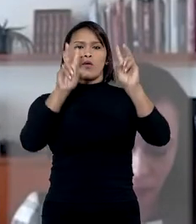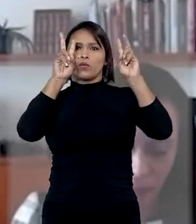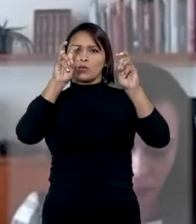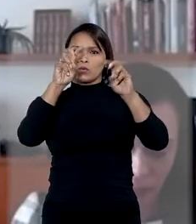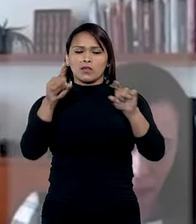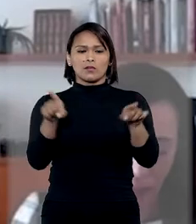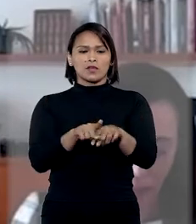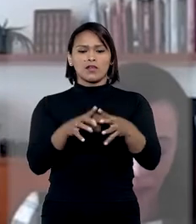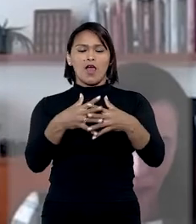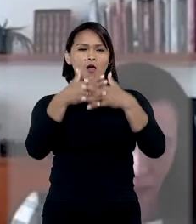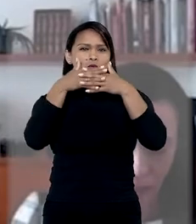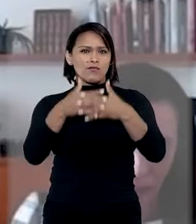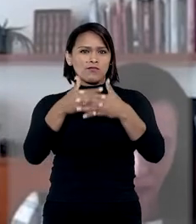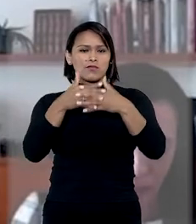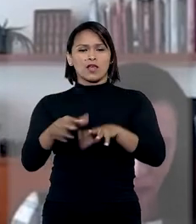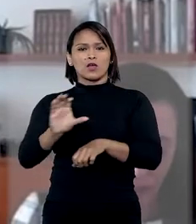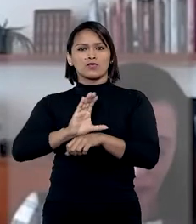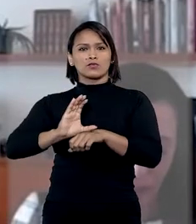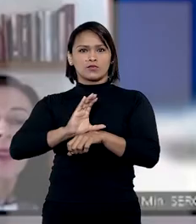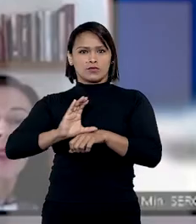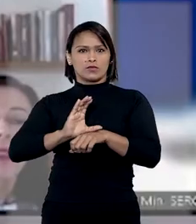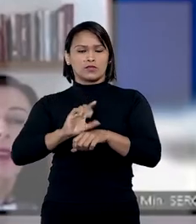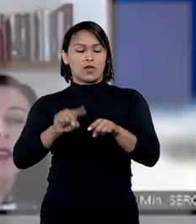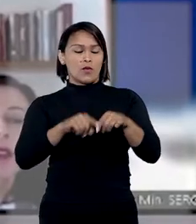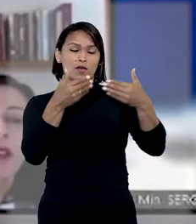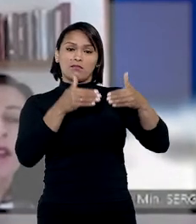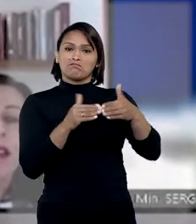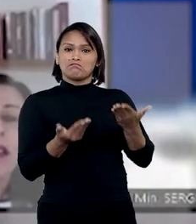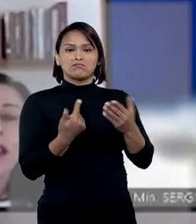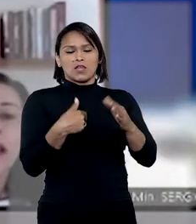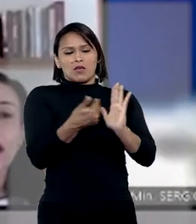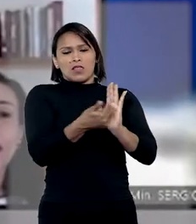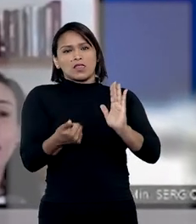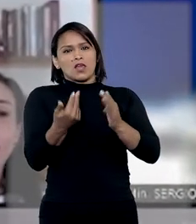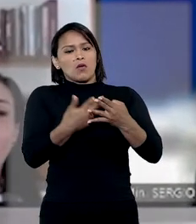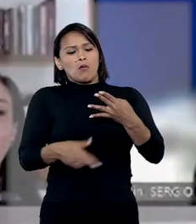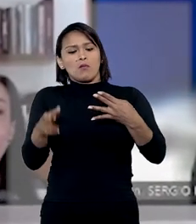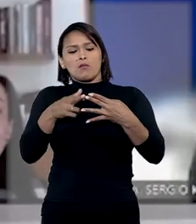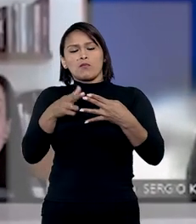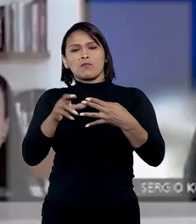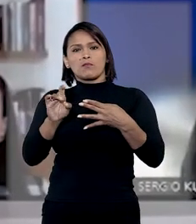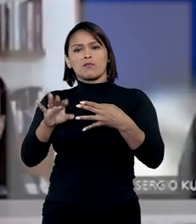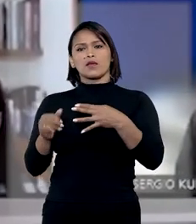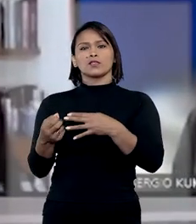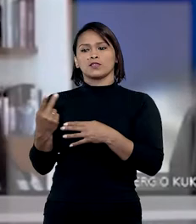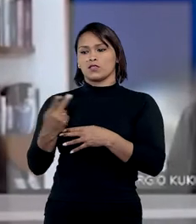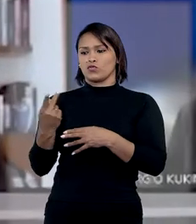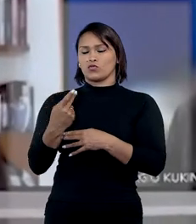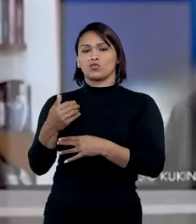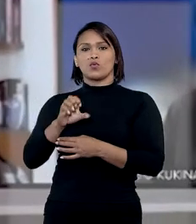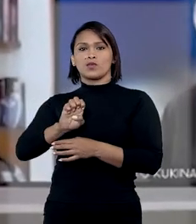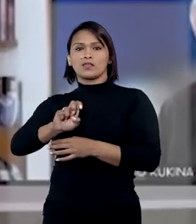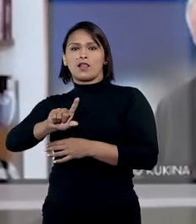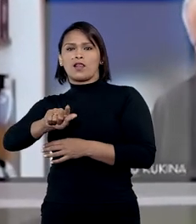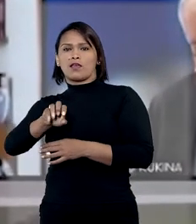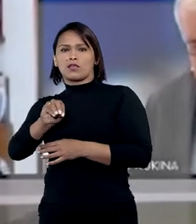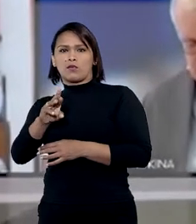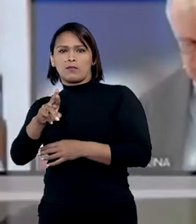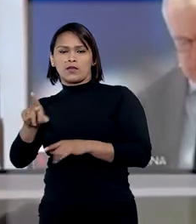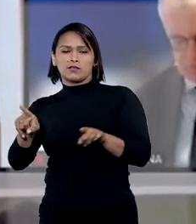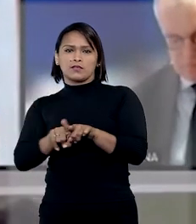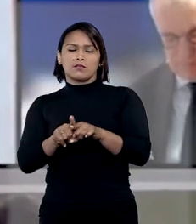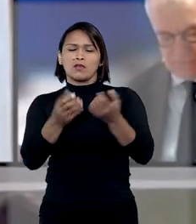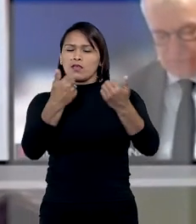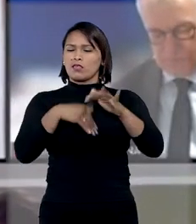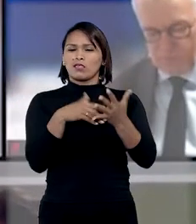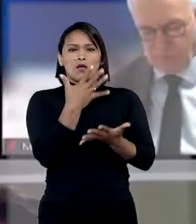matéria está imbricada com a questão constitucional. Desse modo, a turma negou provimento aos recursos da Eletrobras e da Eletronorte e não